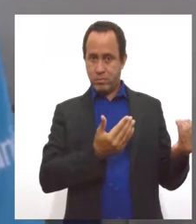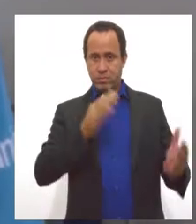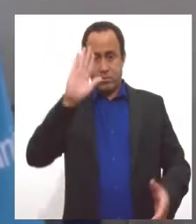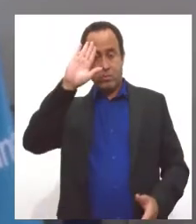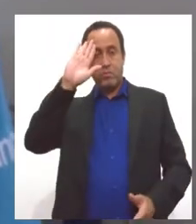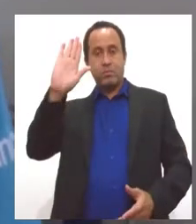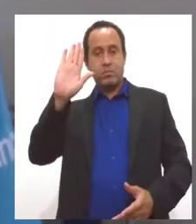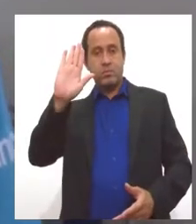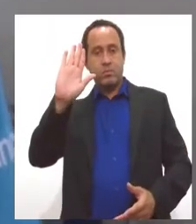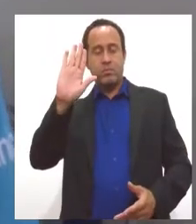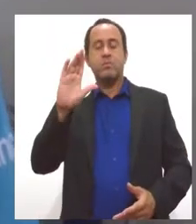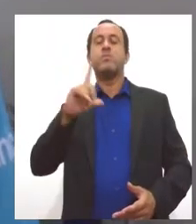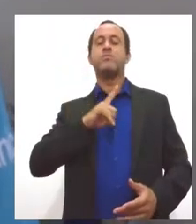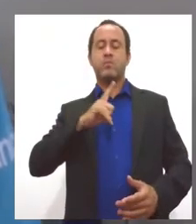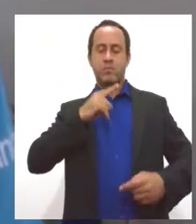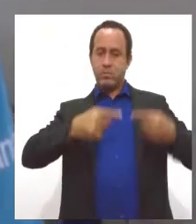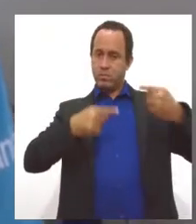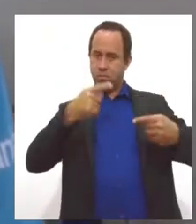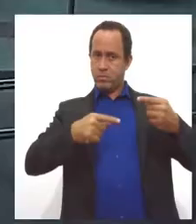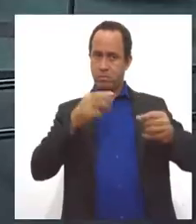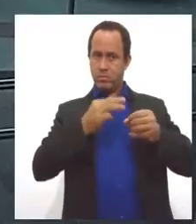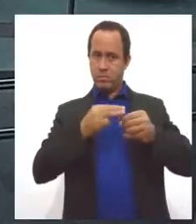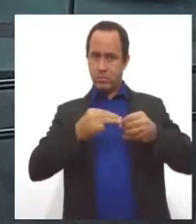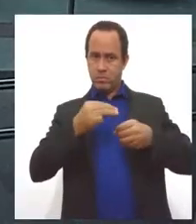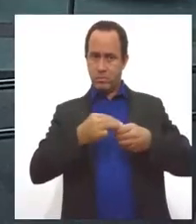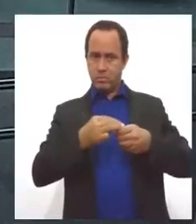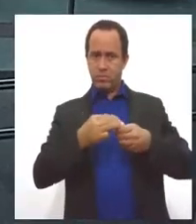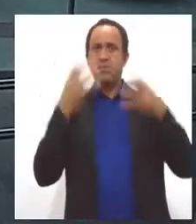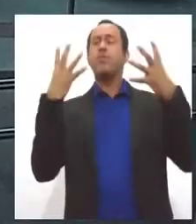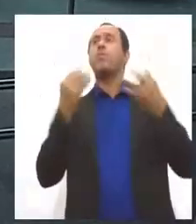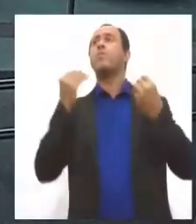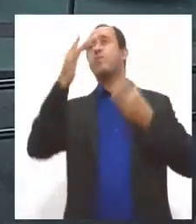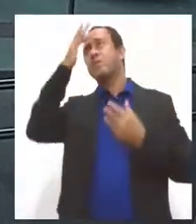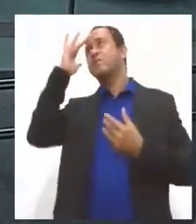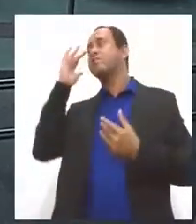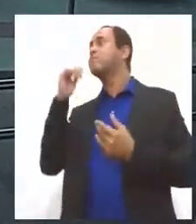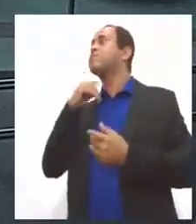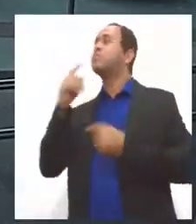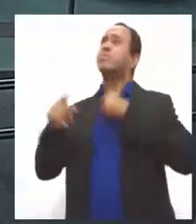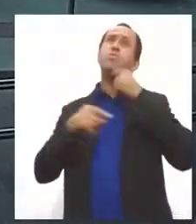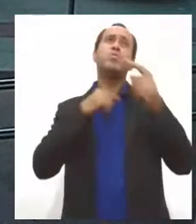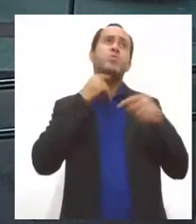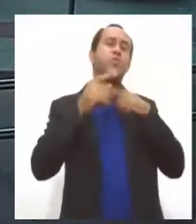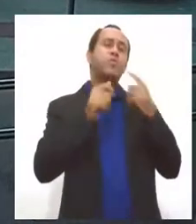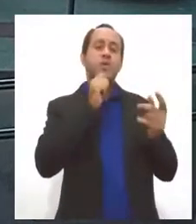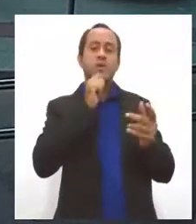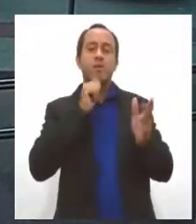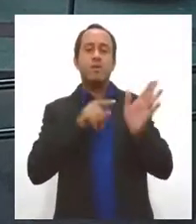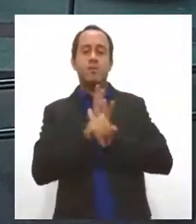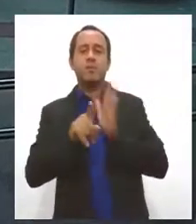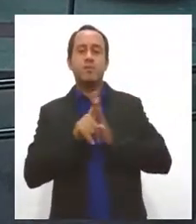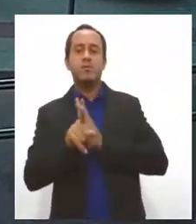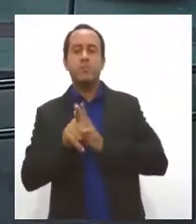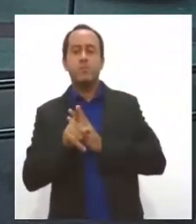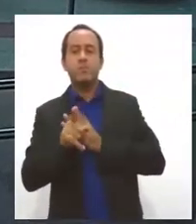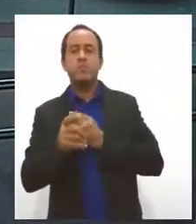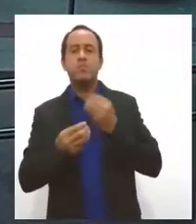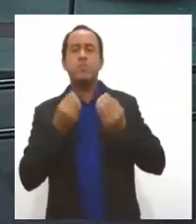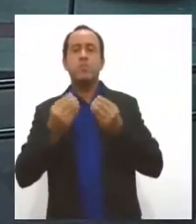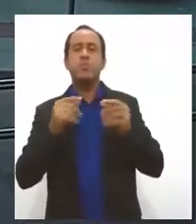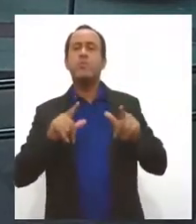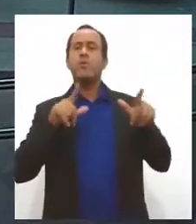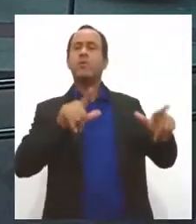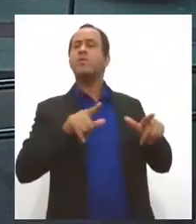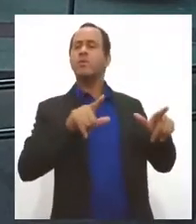devem ser prioridade na política municipal. Muitas pessoas ficam na dúvida, na pergunta, o que é receber o selo